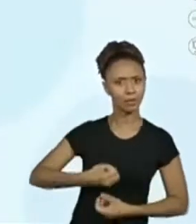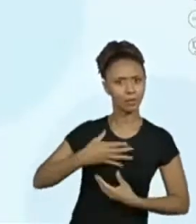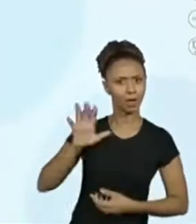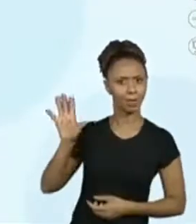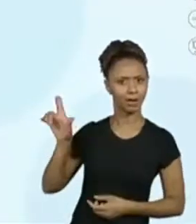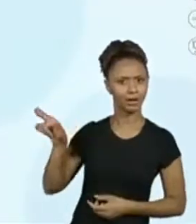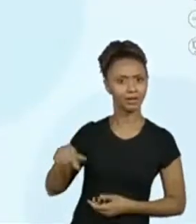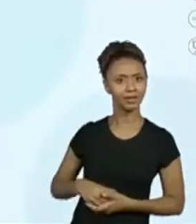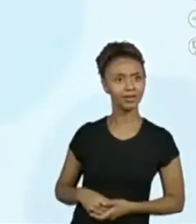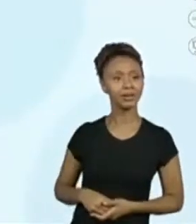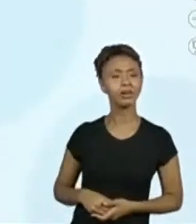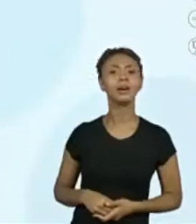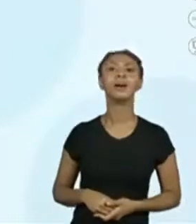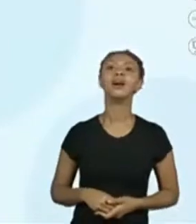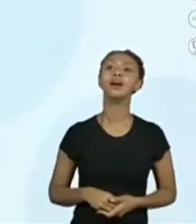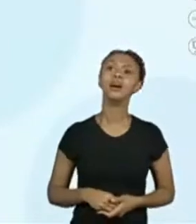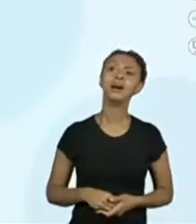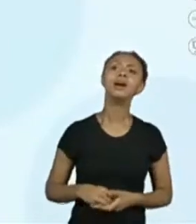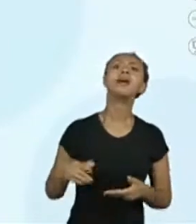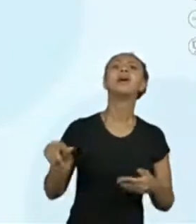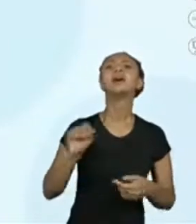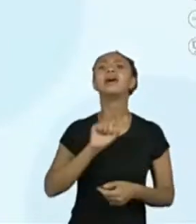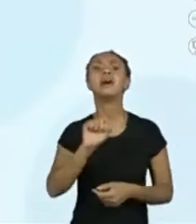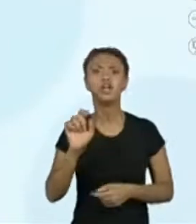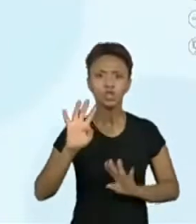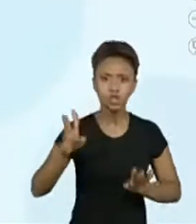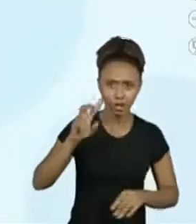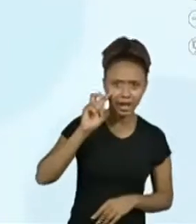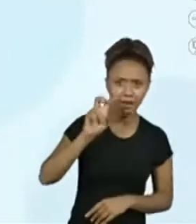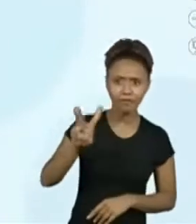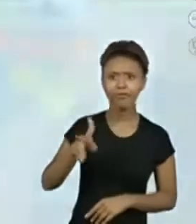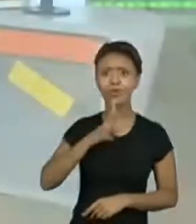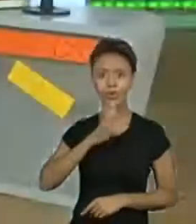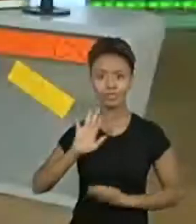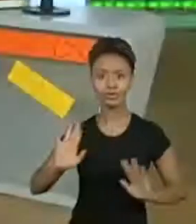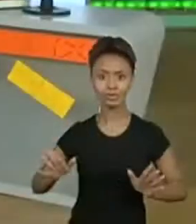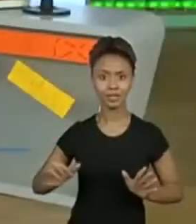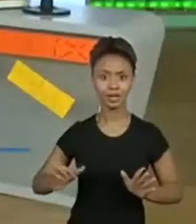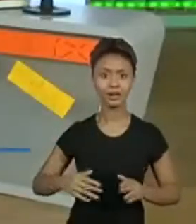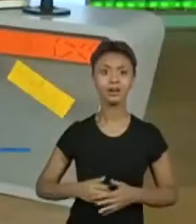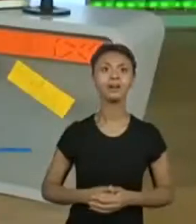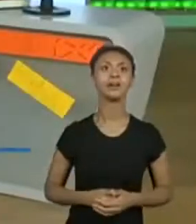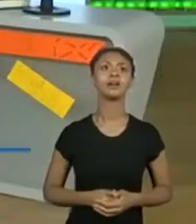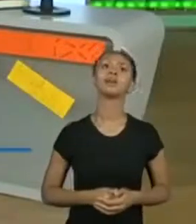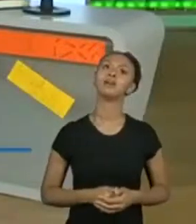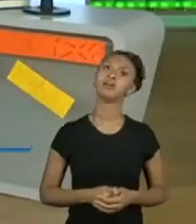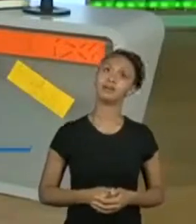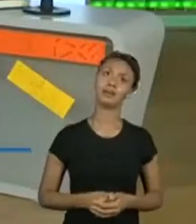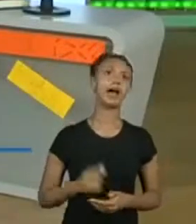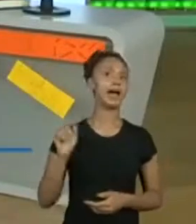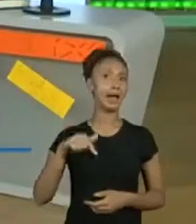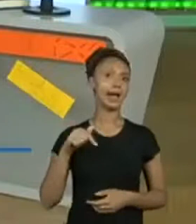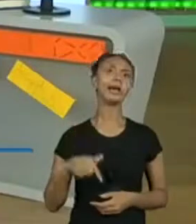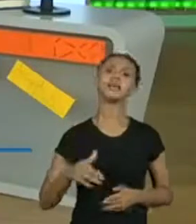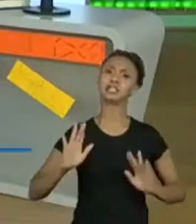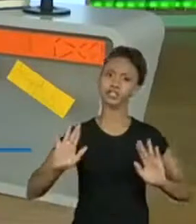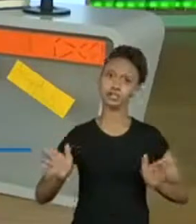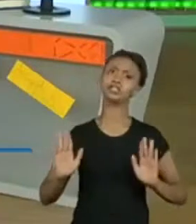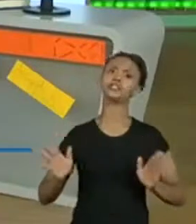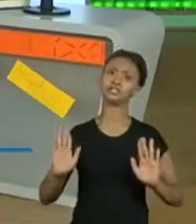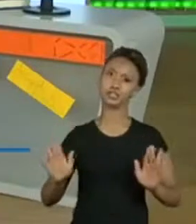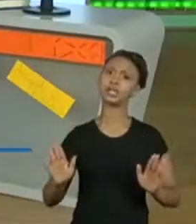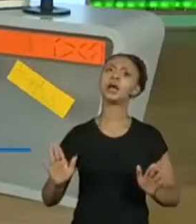Deixa eu ver quem já tinha. Quem já conhecia esse tipo de poema antes? Ah, eu sei que até aqui a gente já trabalhou